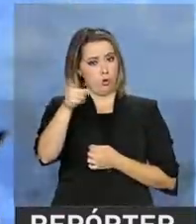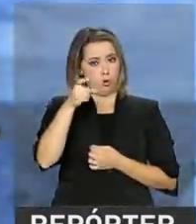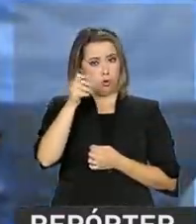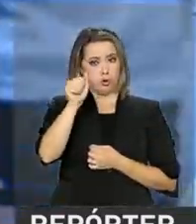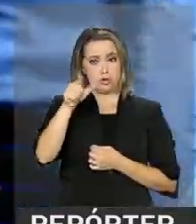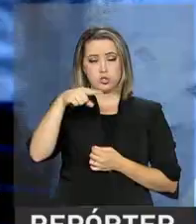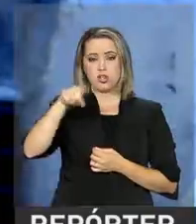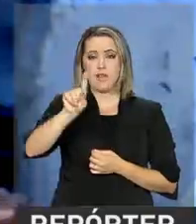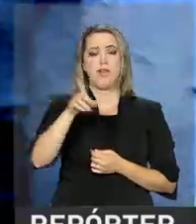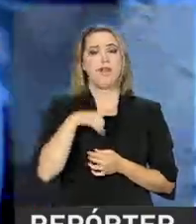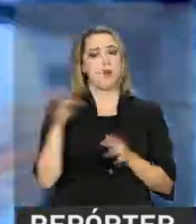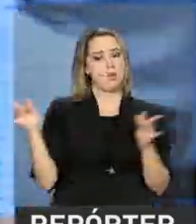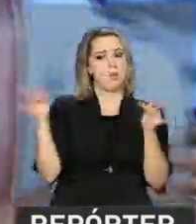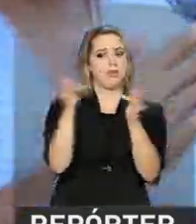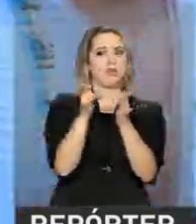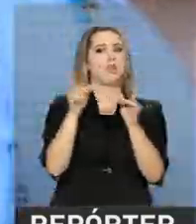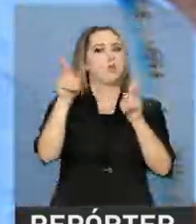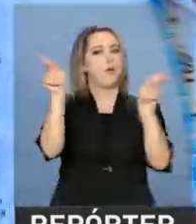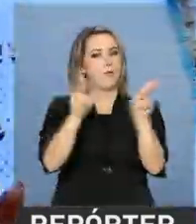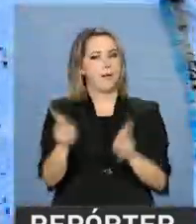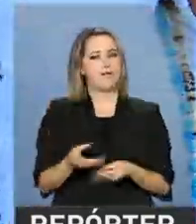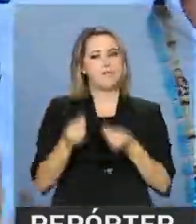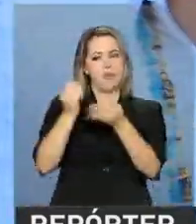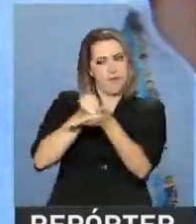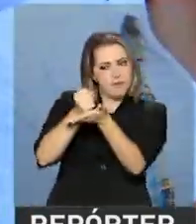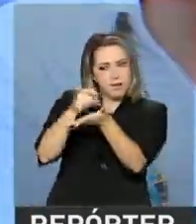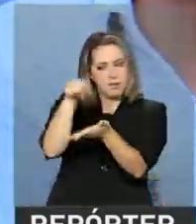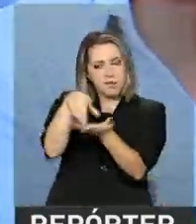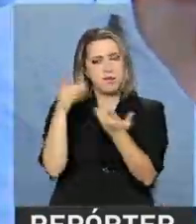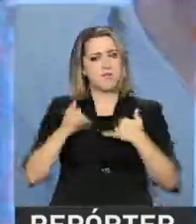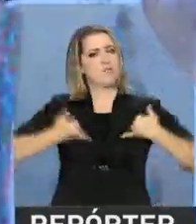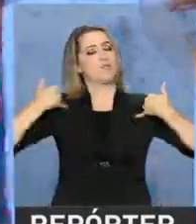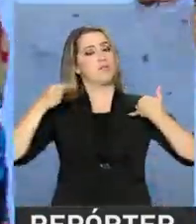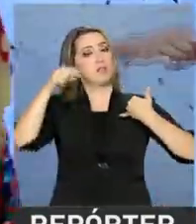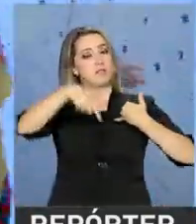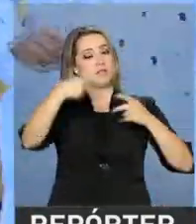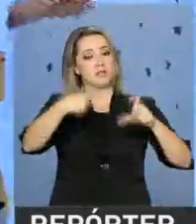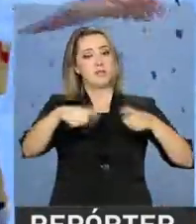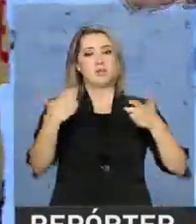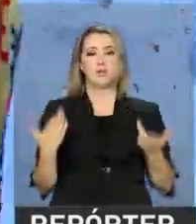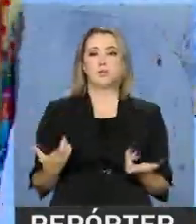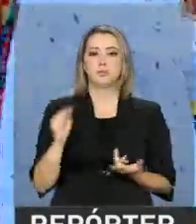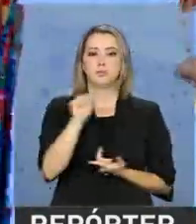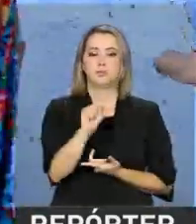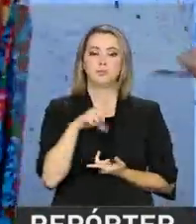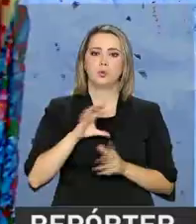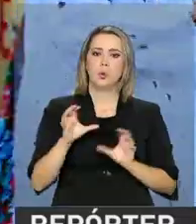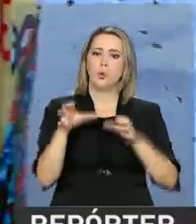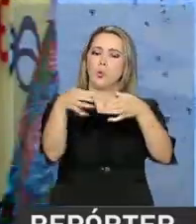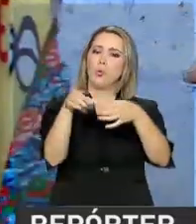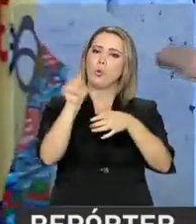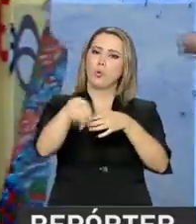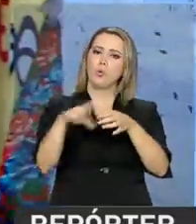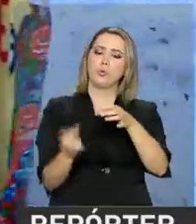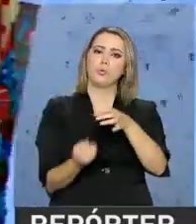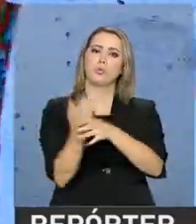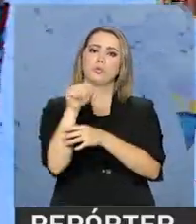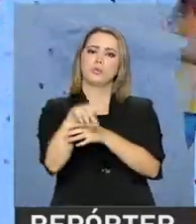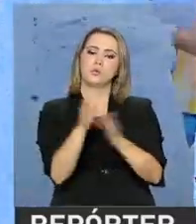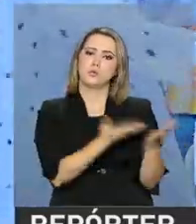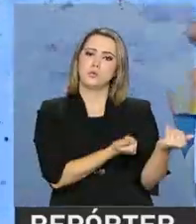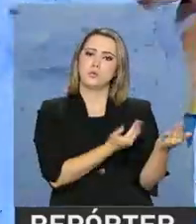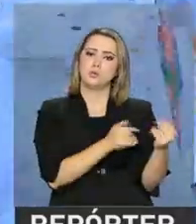é associada à paz. E a ele é dedicado o Afoxé do Centro Cultural Coco de Umbigada. O grupo é formado por jovens da